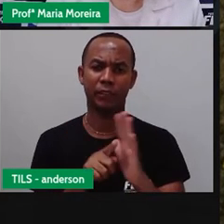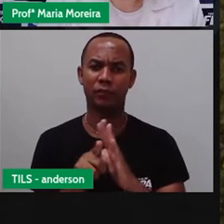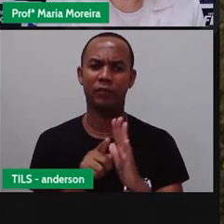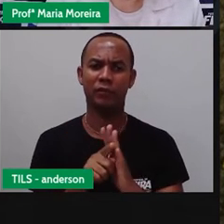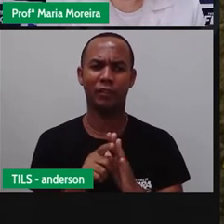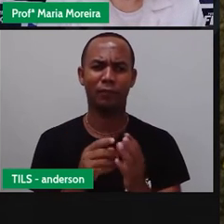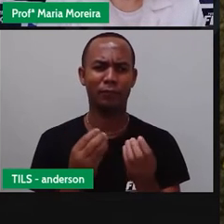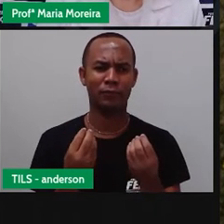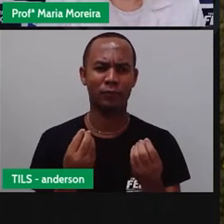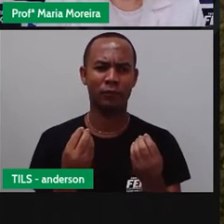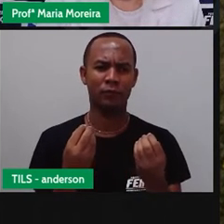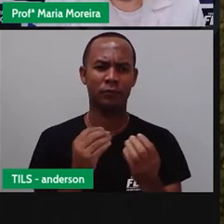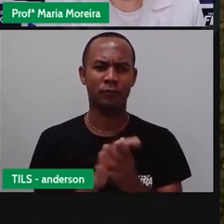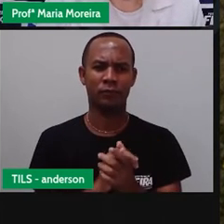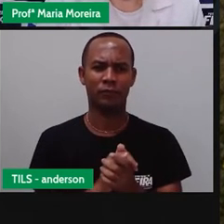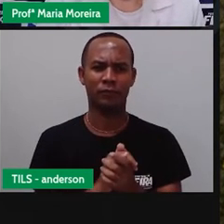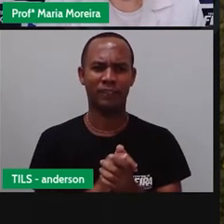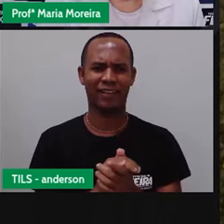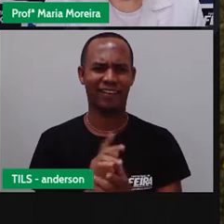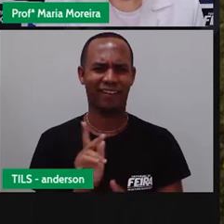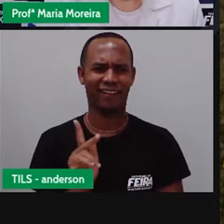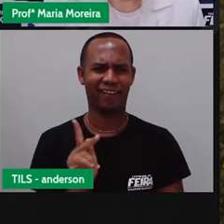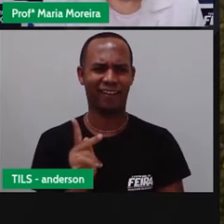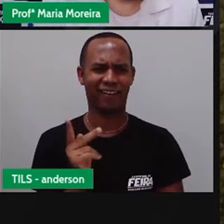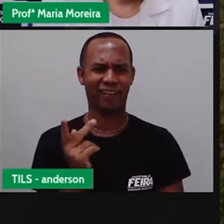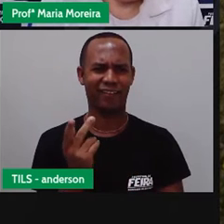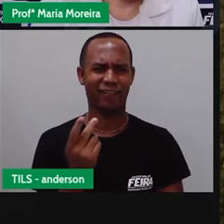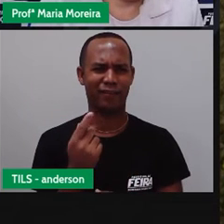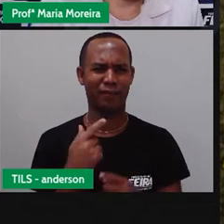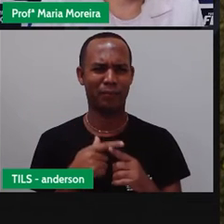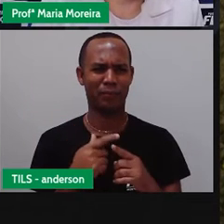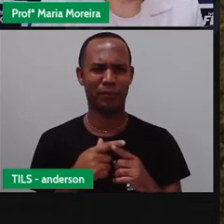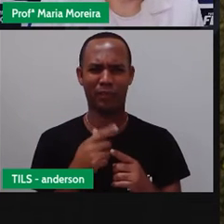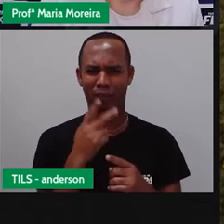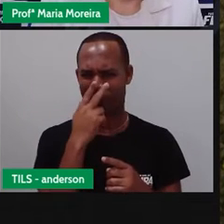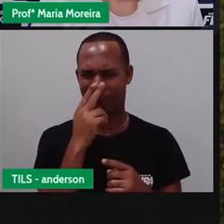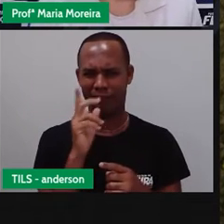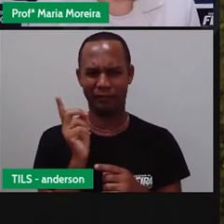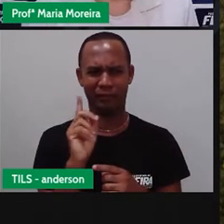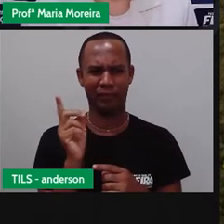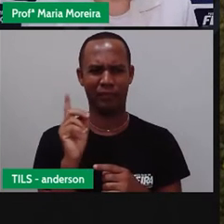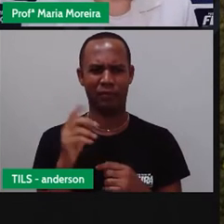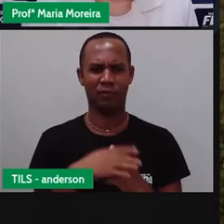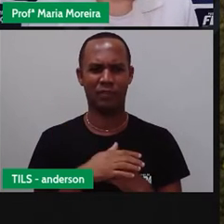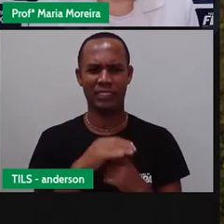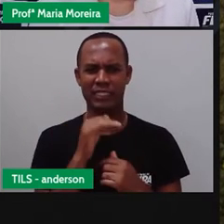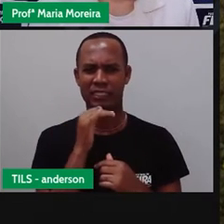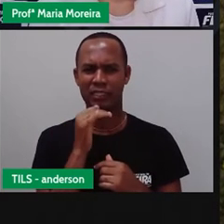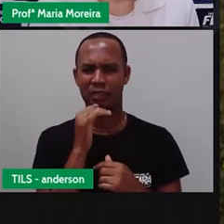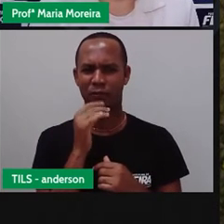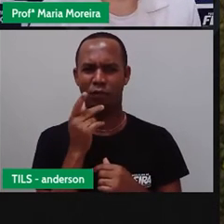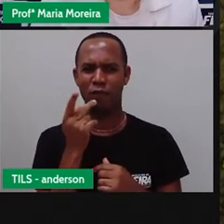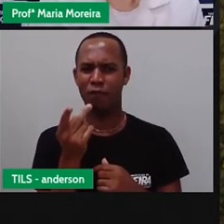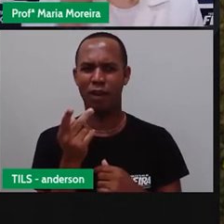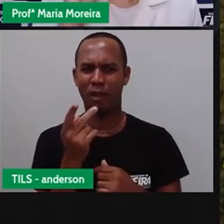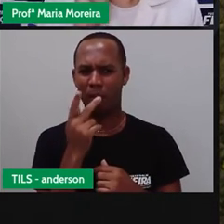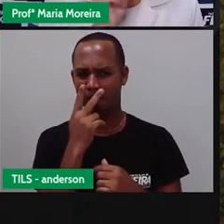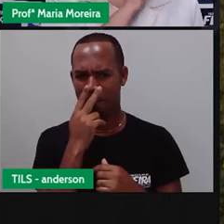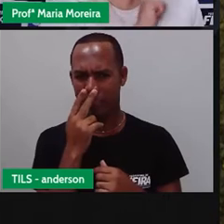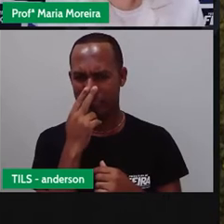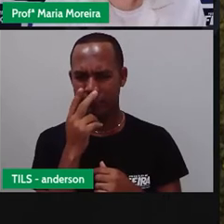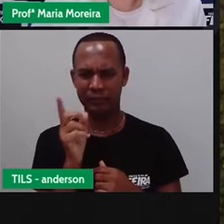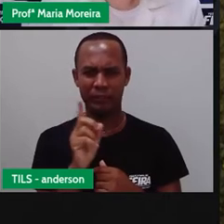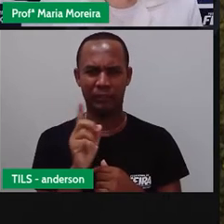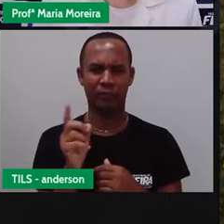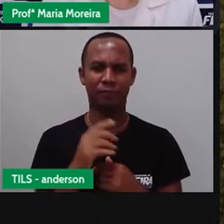Opa, pera aí! H... E por que não aparece? Porque quando eu pronuncio, ela não aparece. É